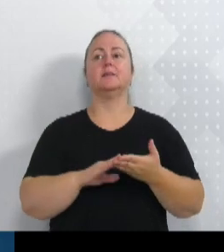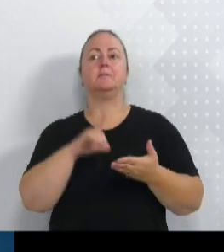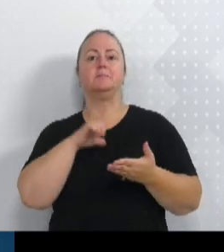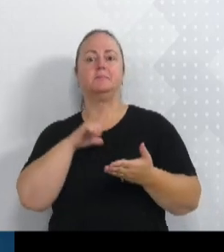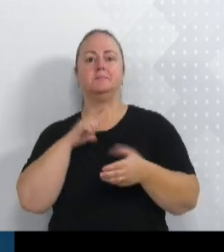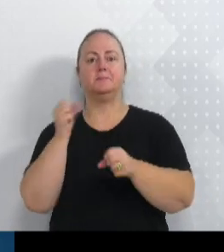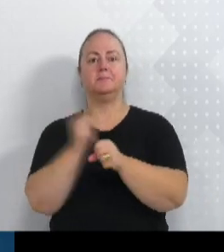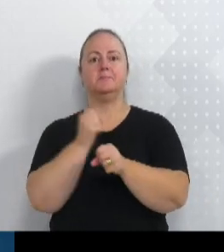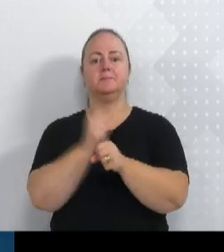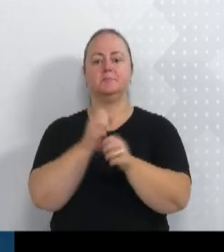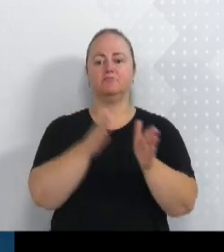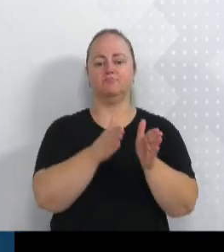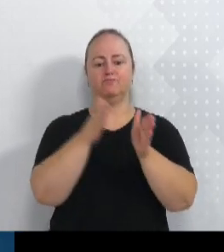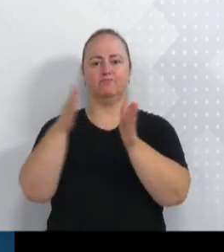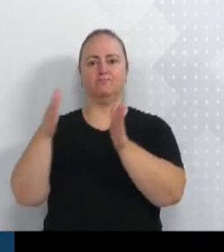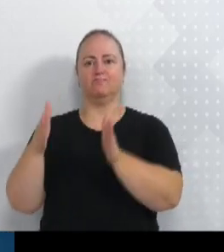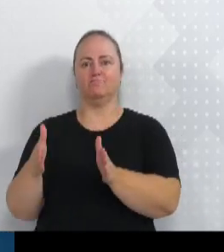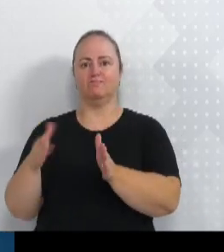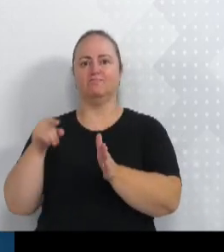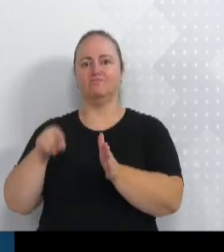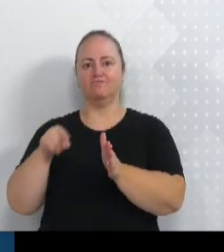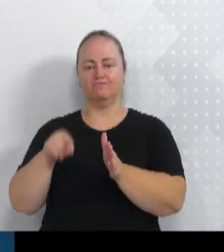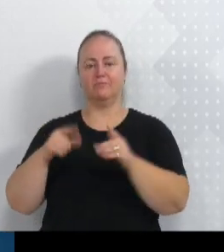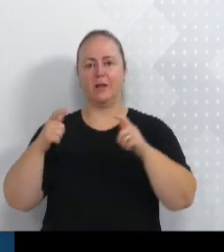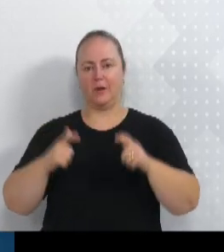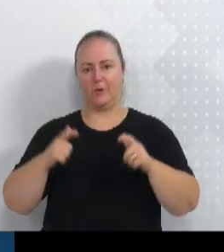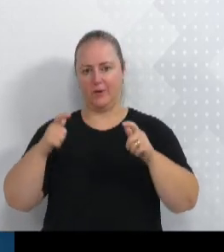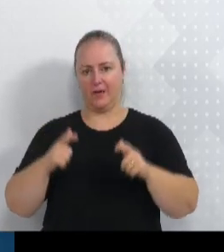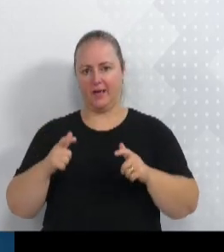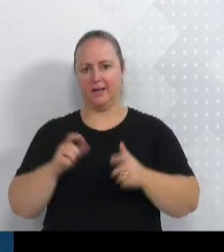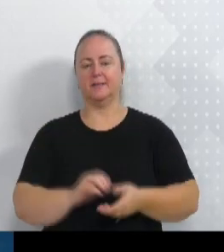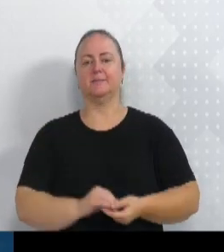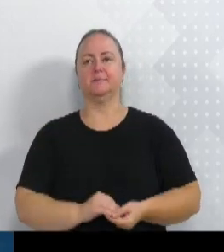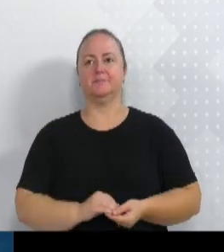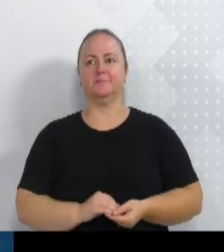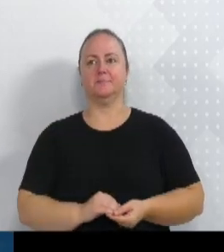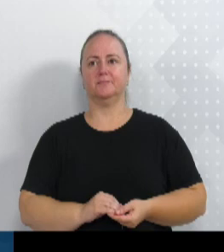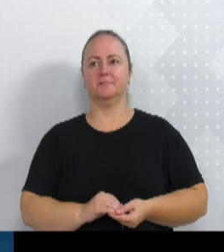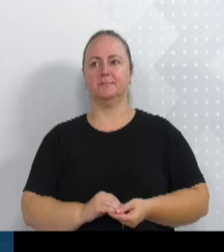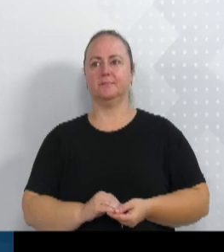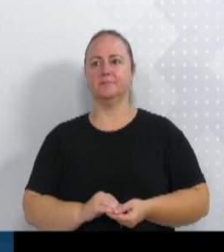nessa unidade. A foto 3, Ari.